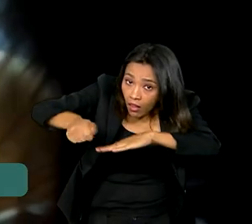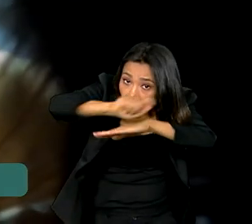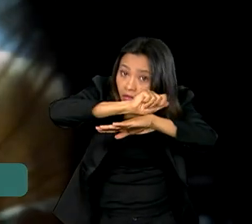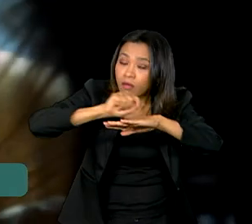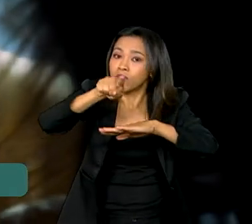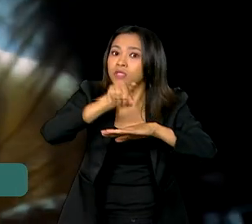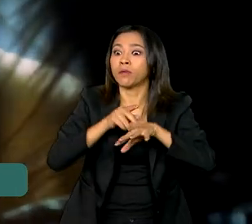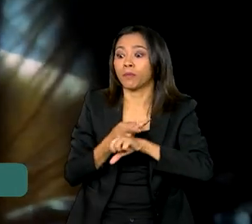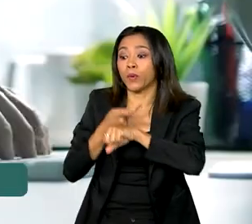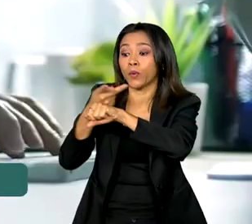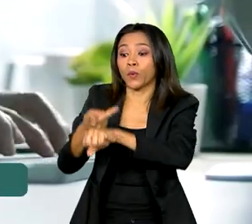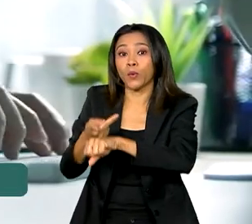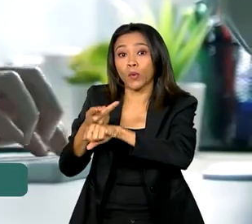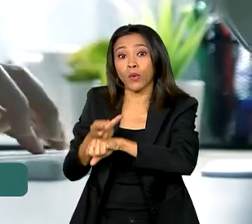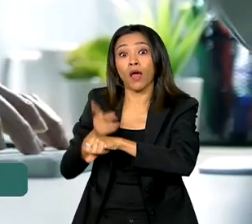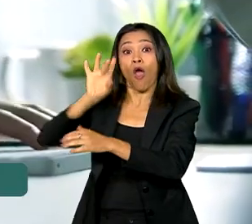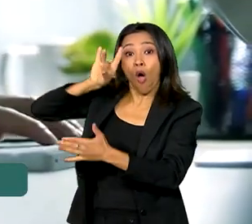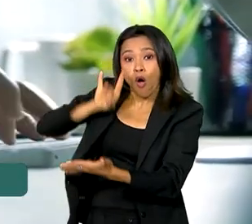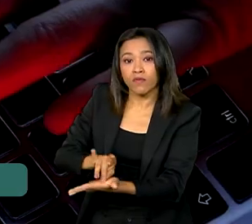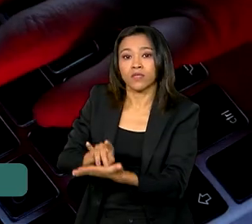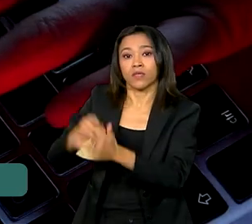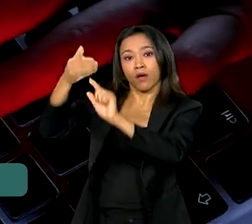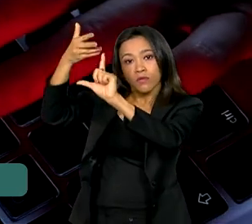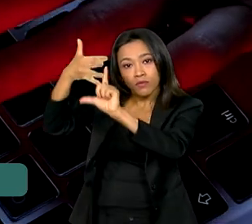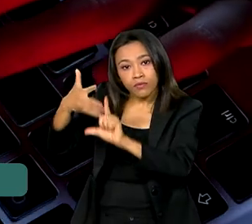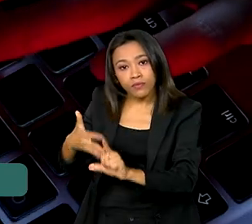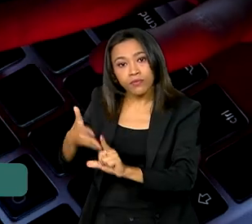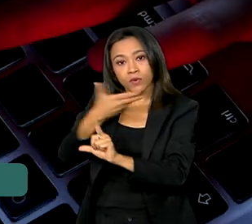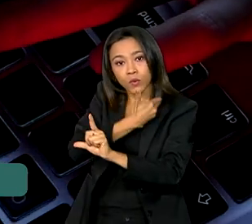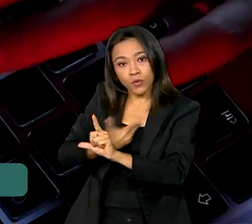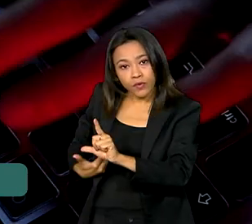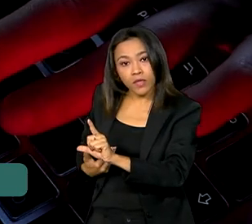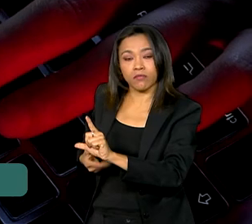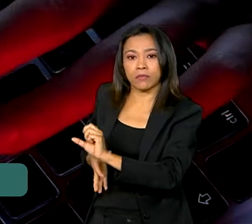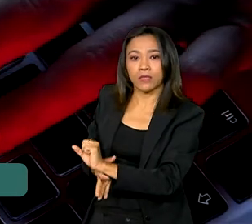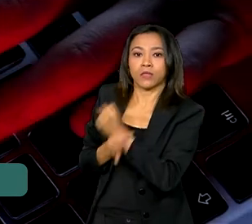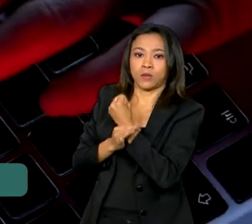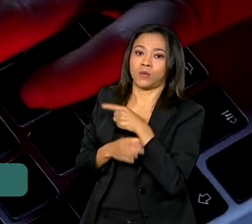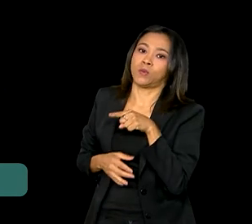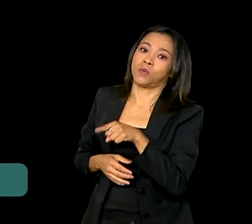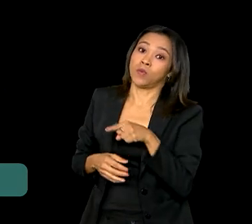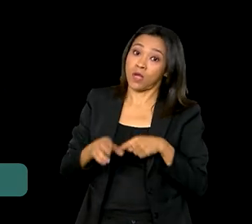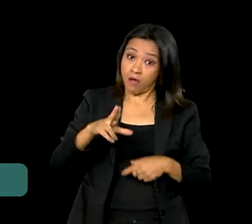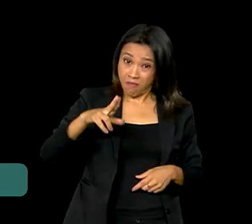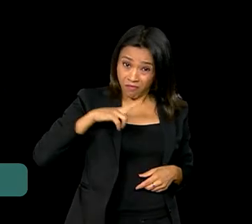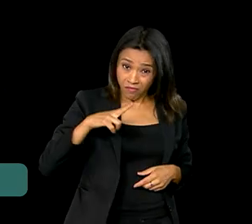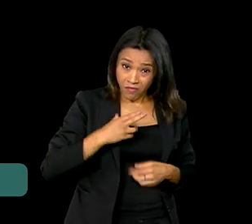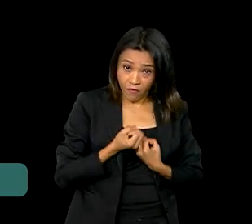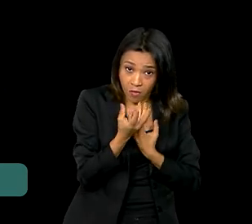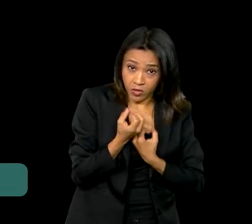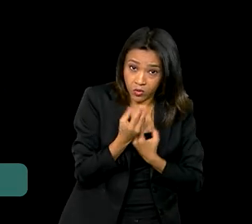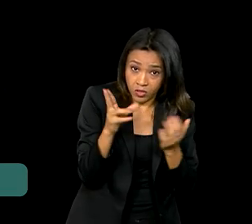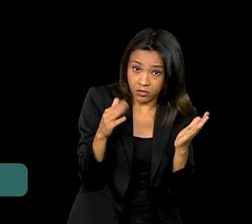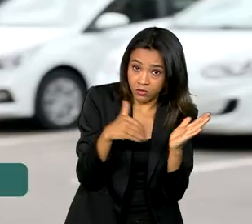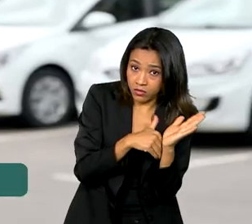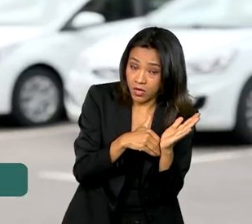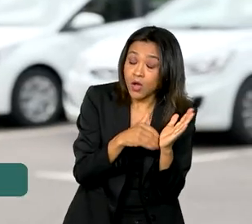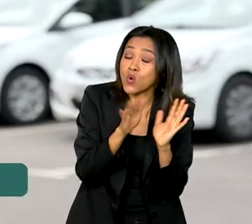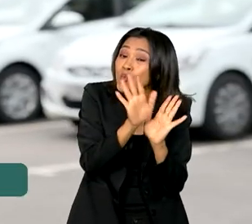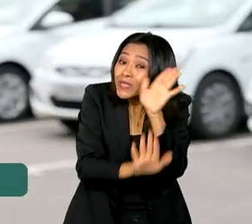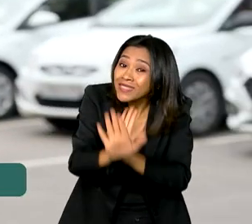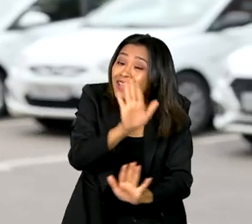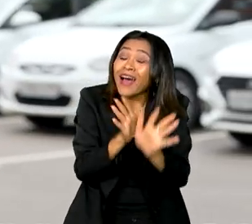informe em fontes oficiais e seguras. E quando se tratar de seus dados pessoais, a atenção